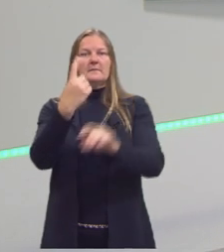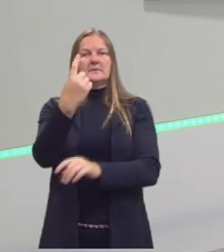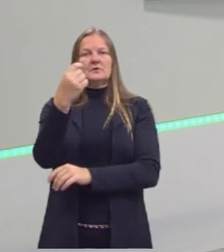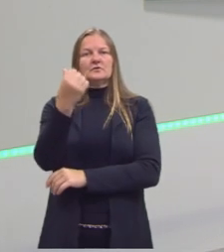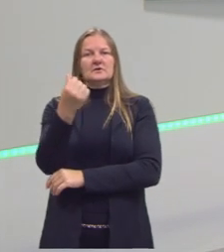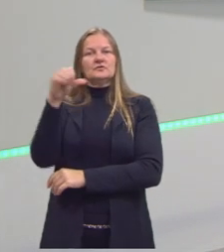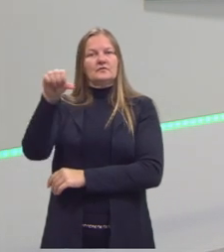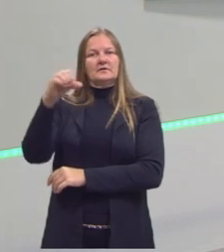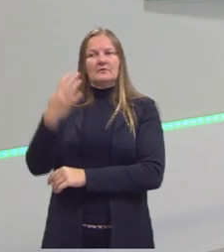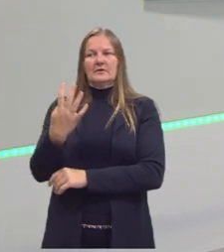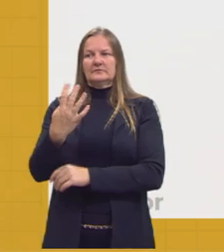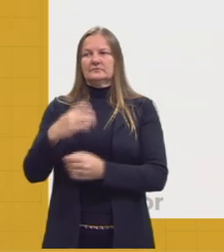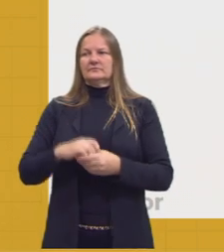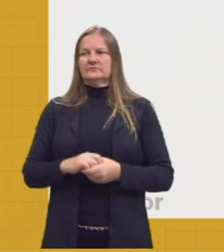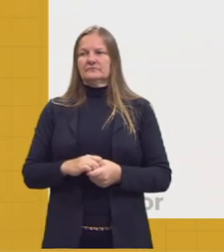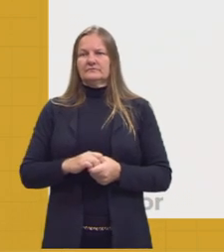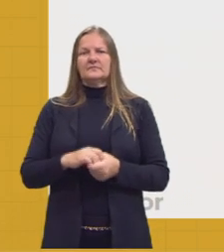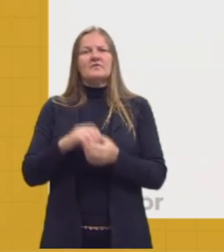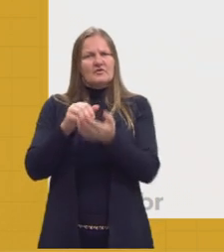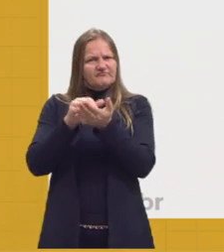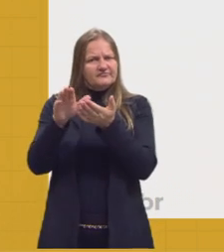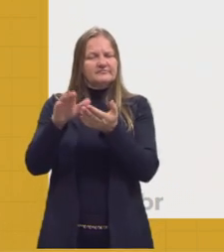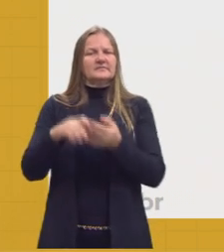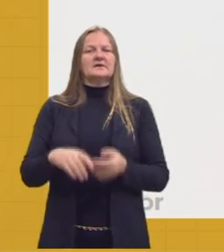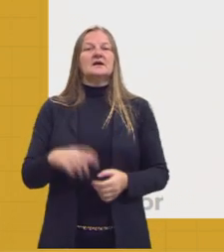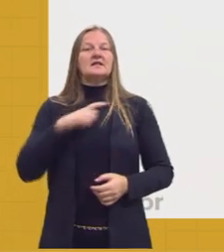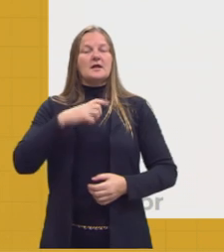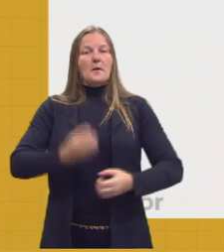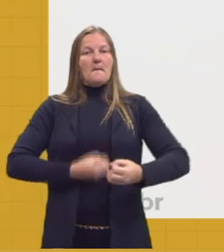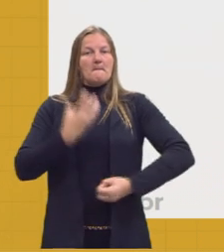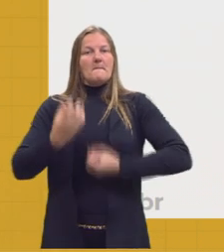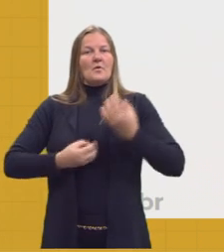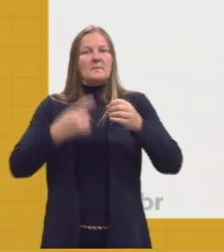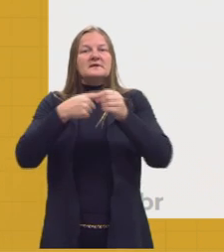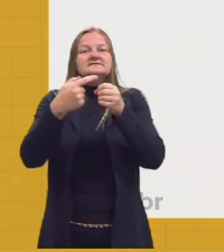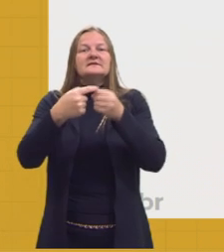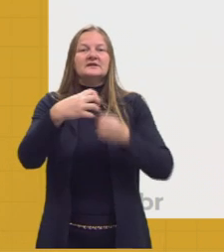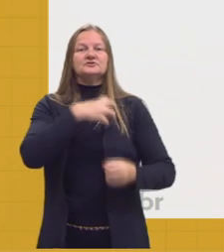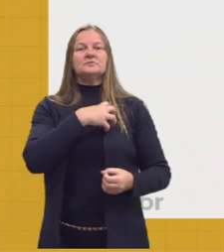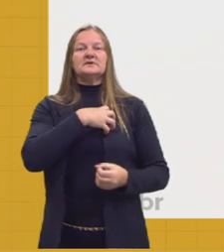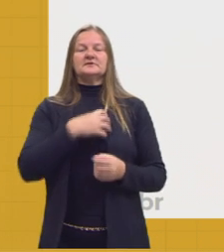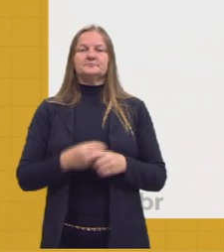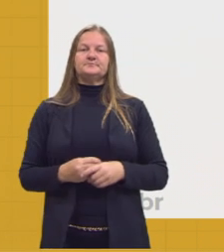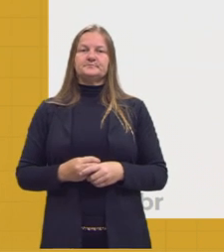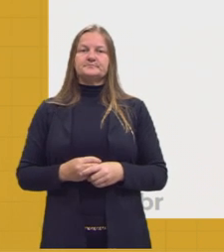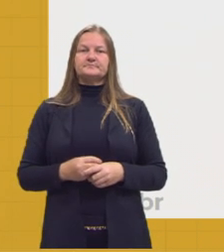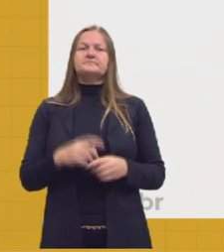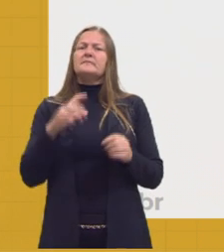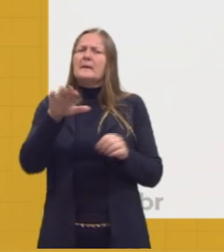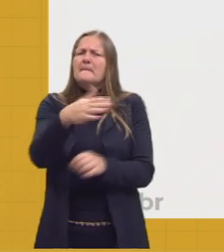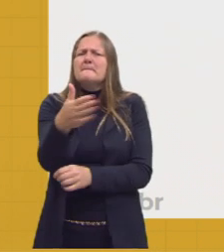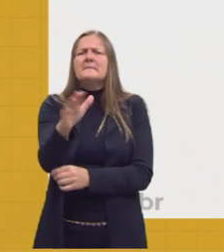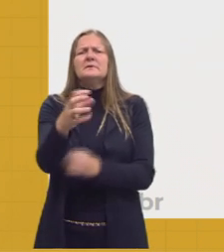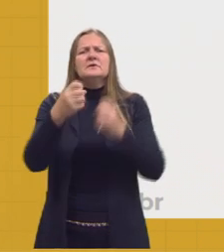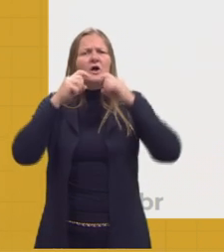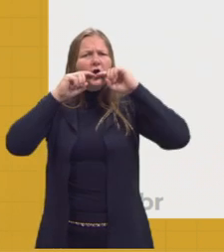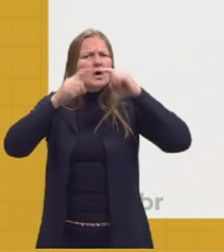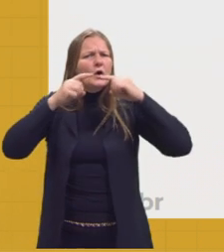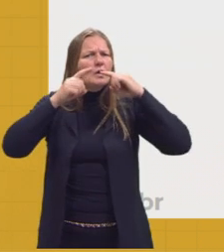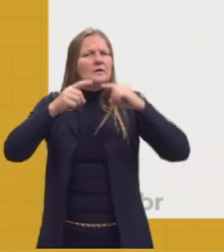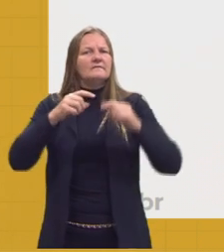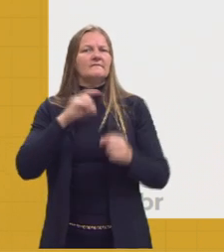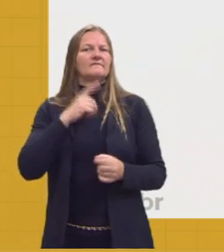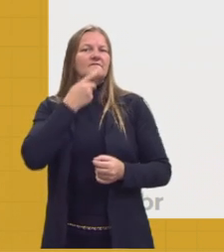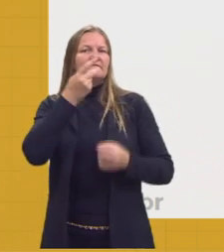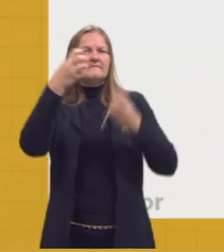Temos aqui um poema chamado A Cidade da Bahia, que ele mais ou menos já faz a sua crítica, que diz o